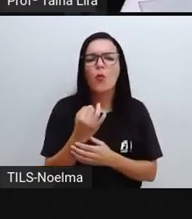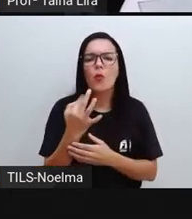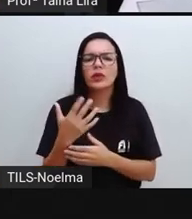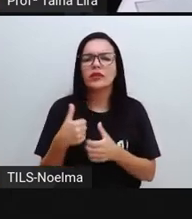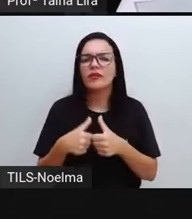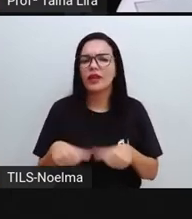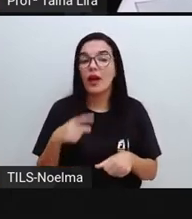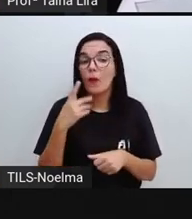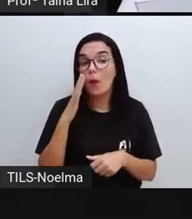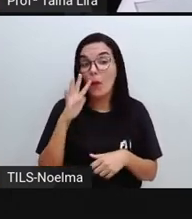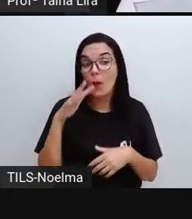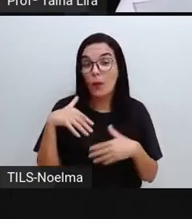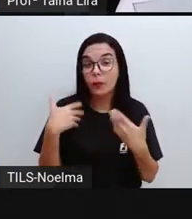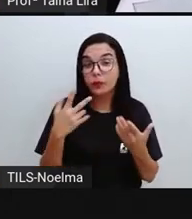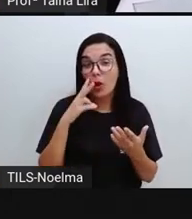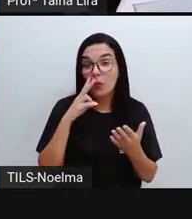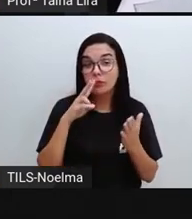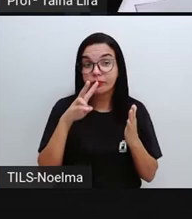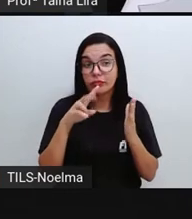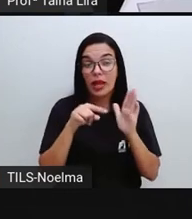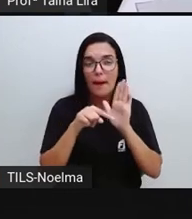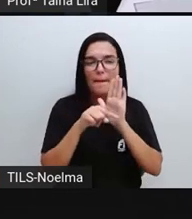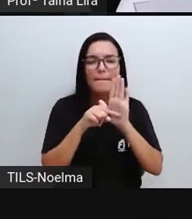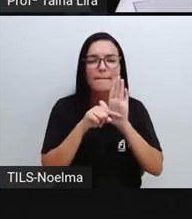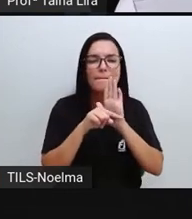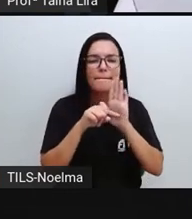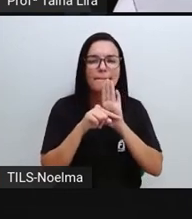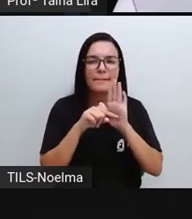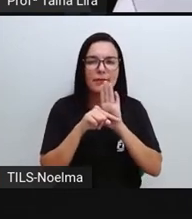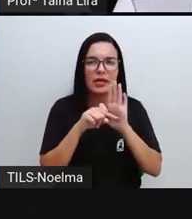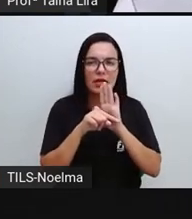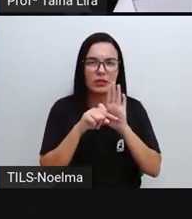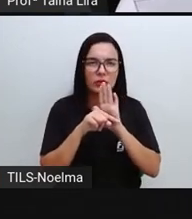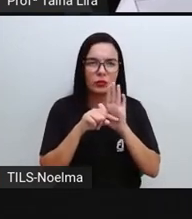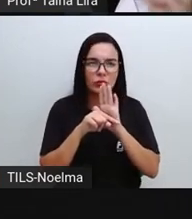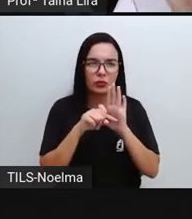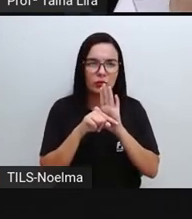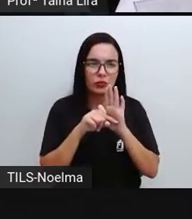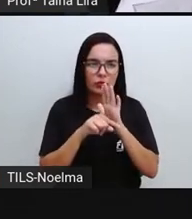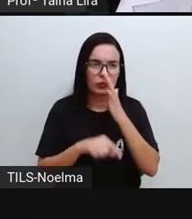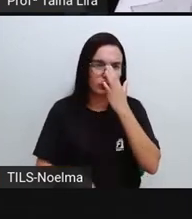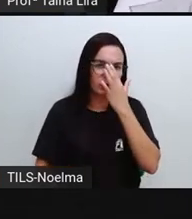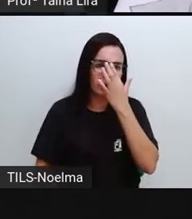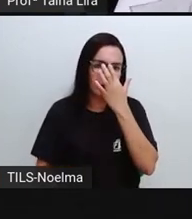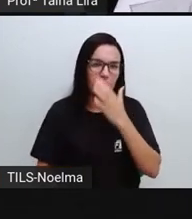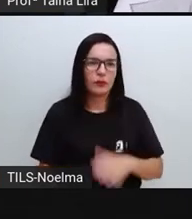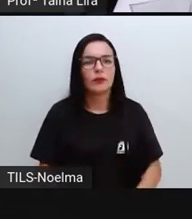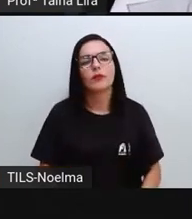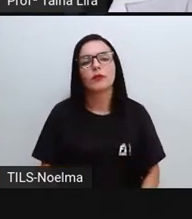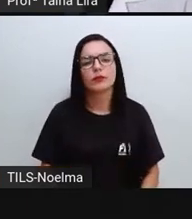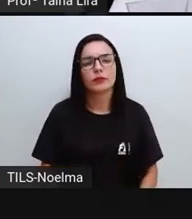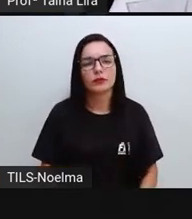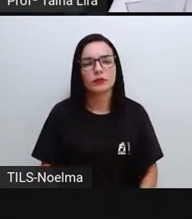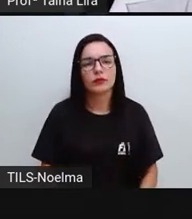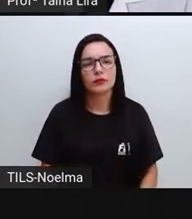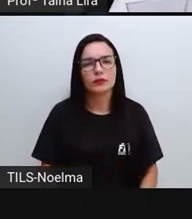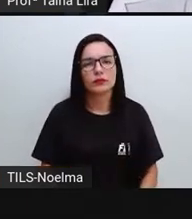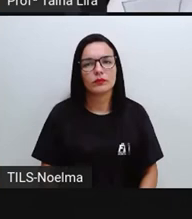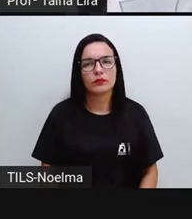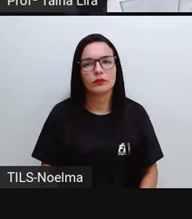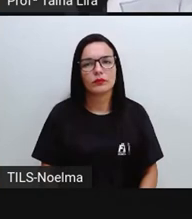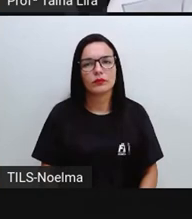Vamos ver como é que eu posso resolver esse probleminha aí. Então, ela tem